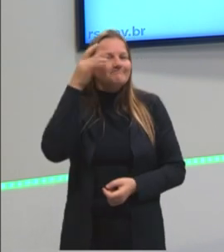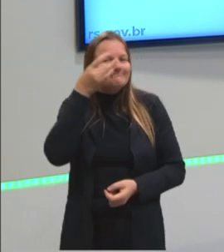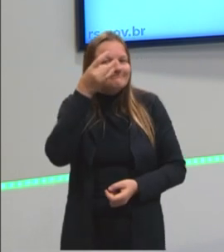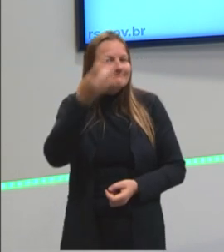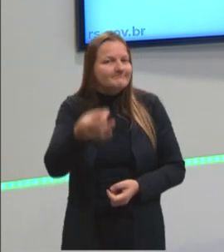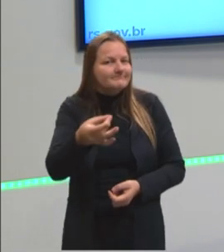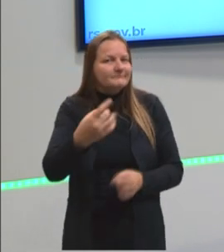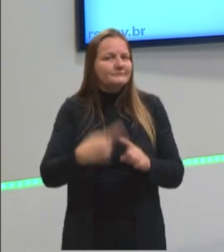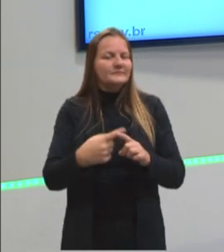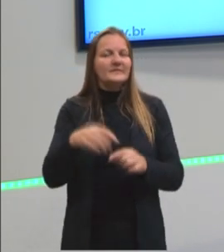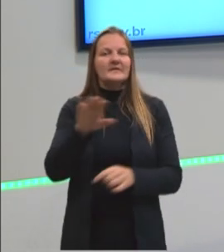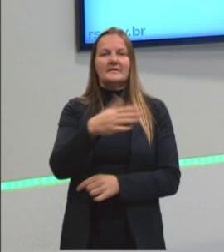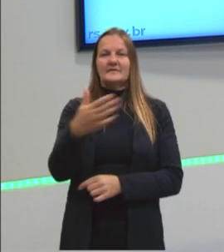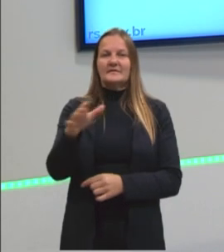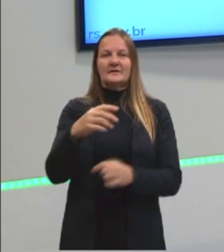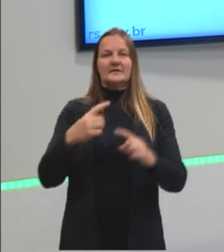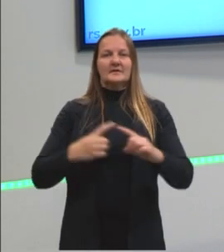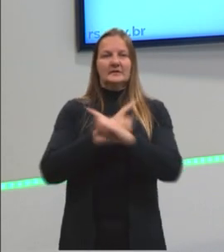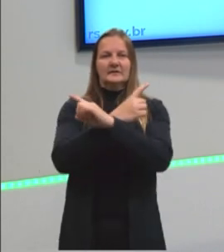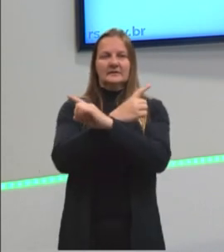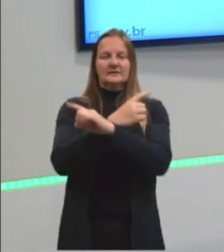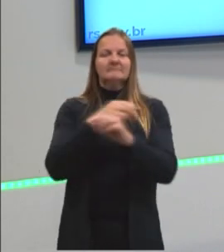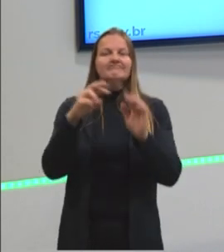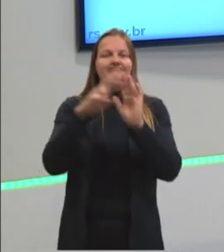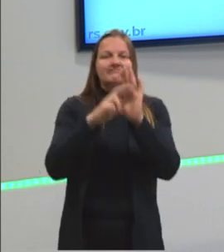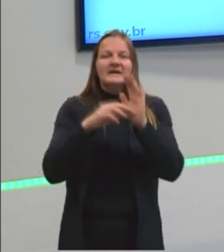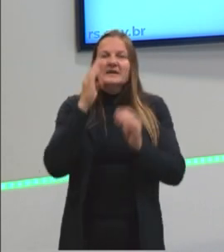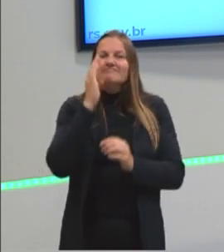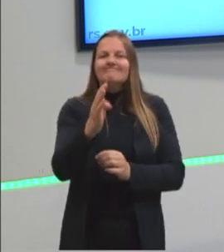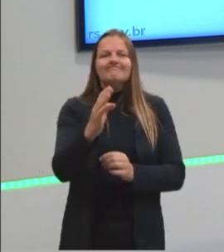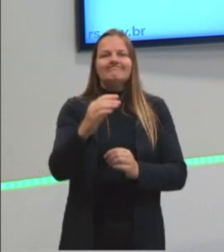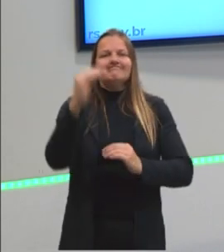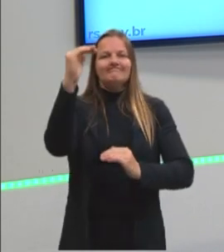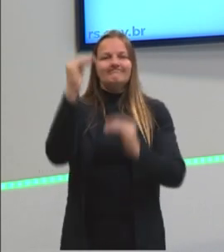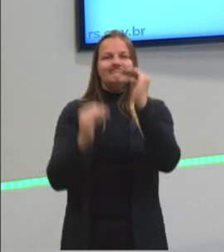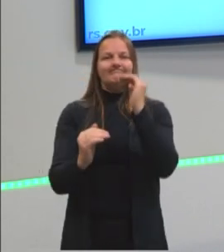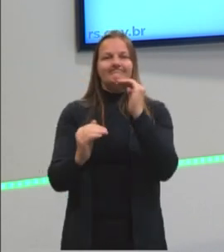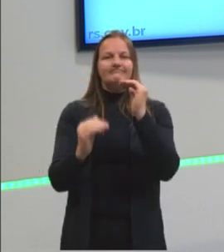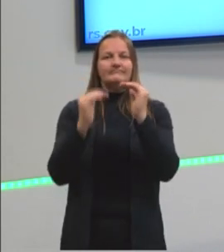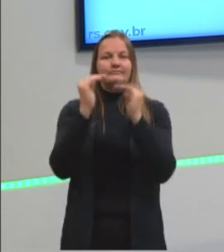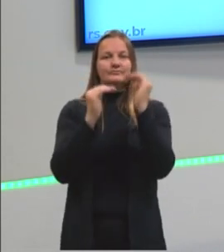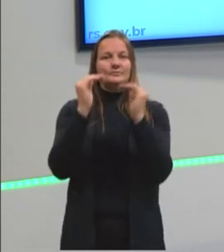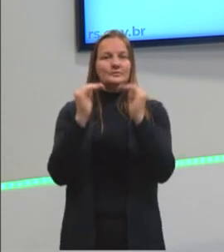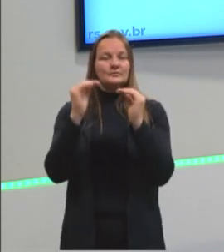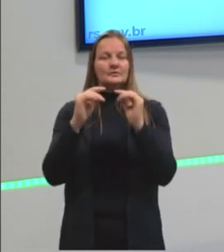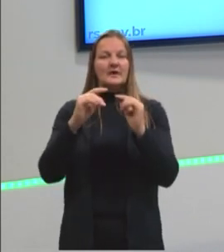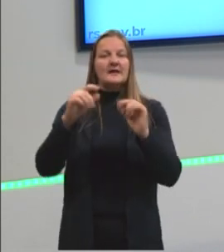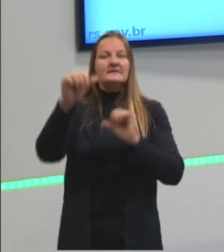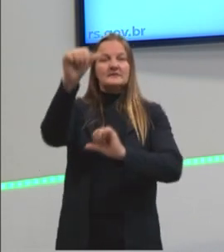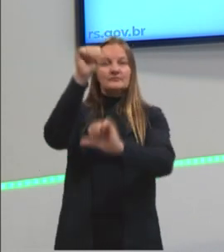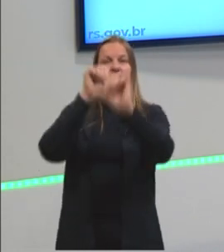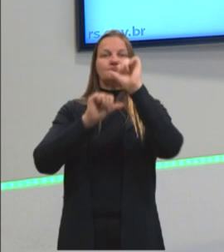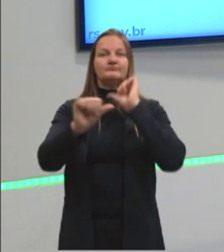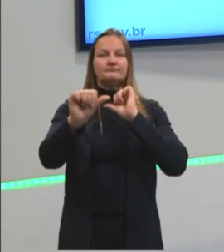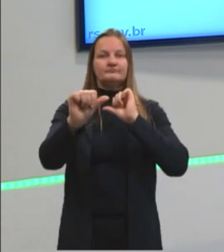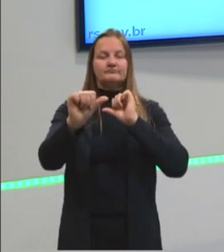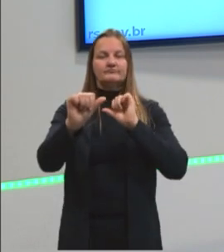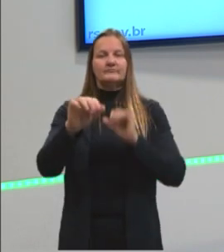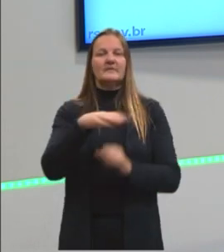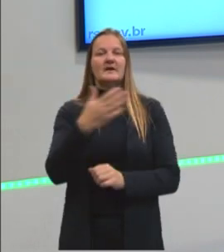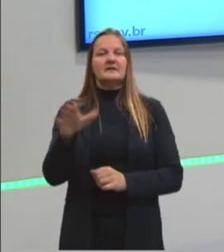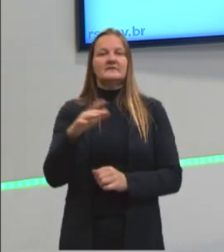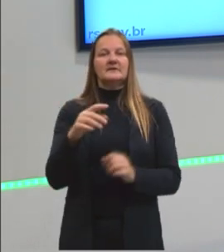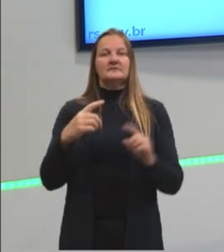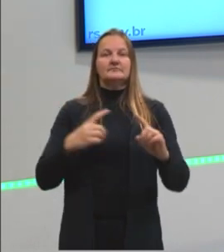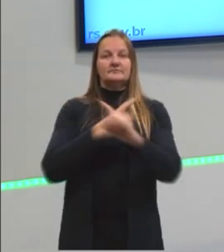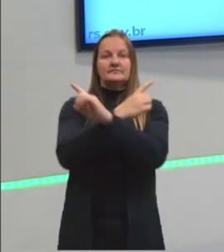atenção, porque nem sempre a regra de três vai ser diretamente proporcional. Ela pode ser inversamente proporcional, pode ser